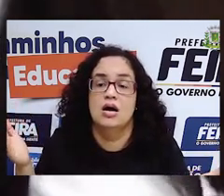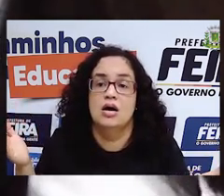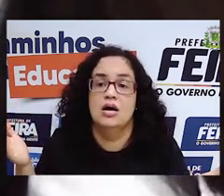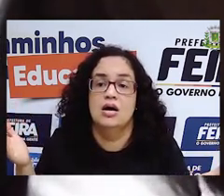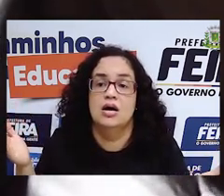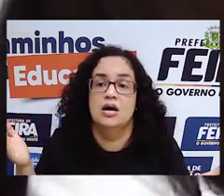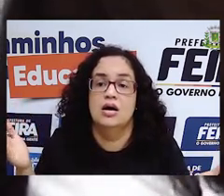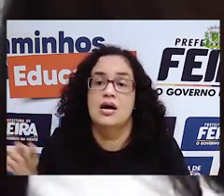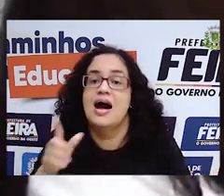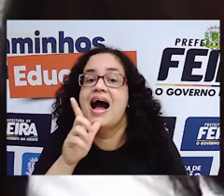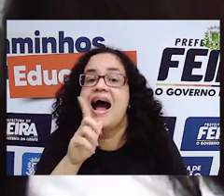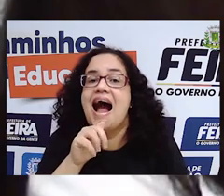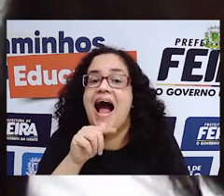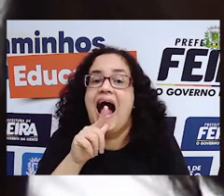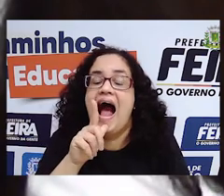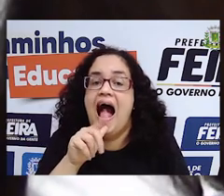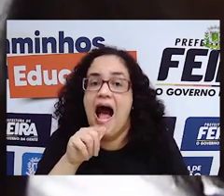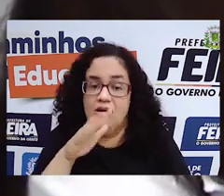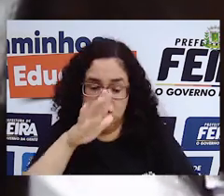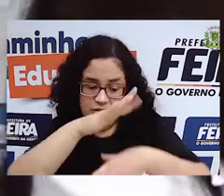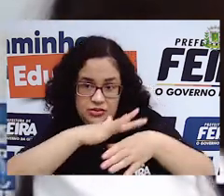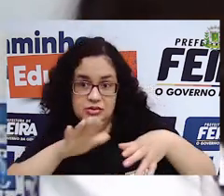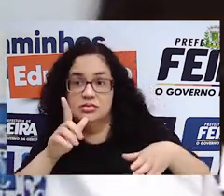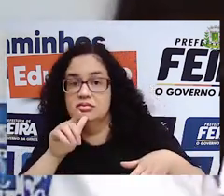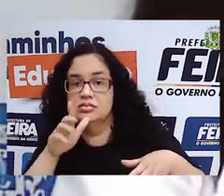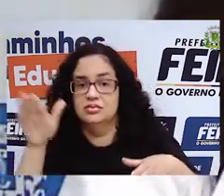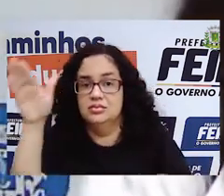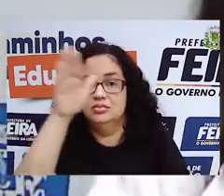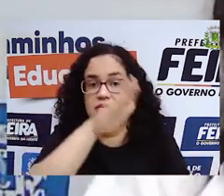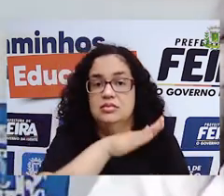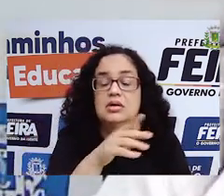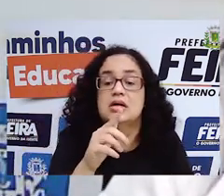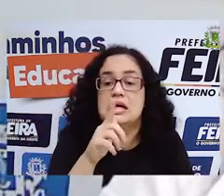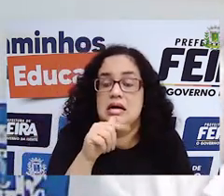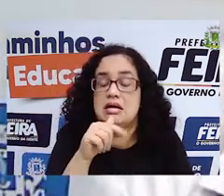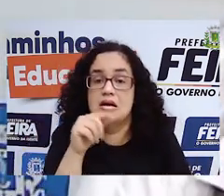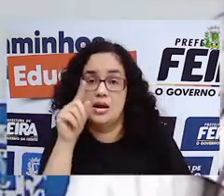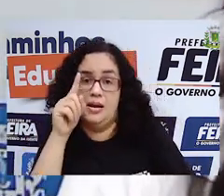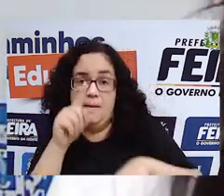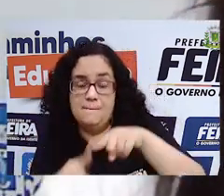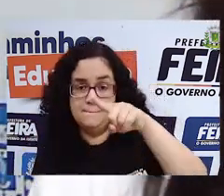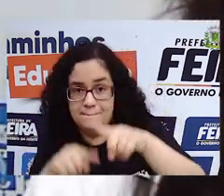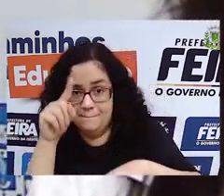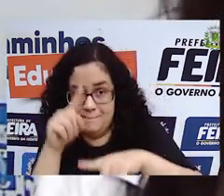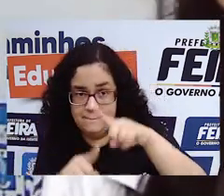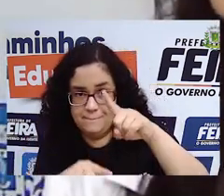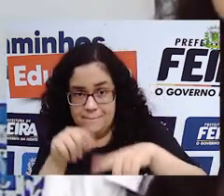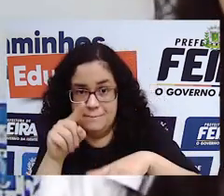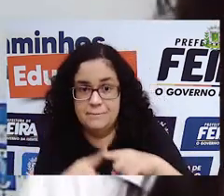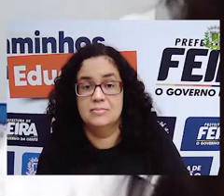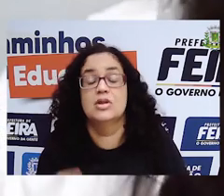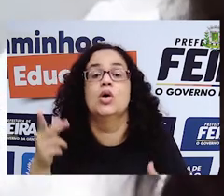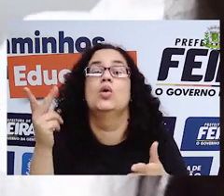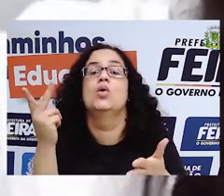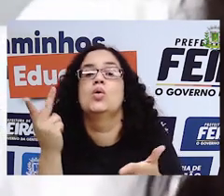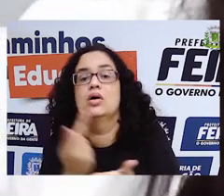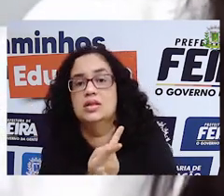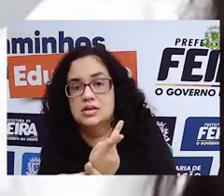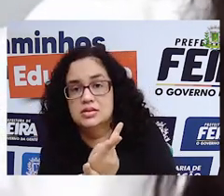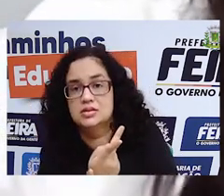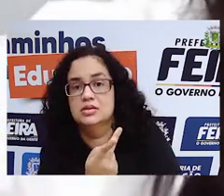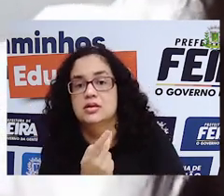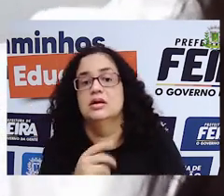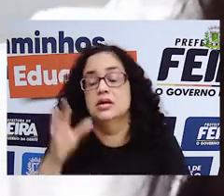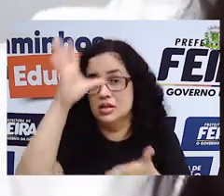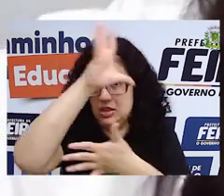Olha a água já passando aqui, tá vendo? Então, neste tipo de material, o que aconteceu? Estão